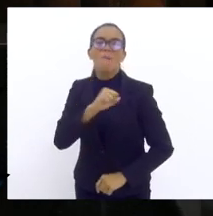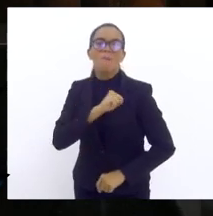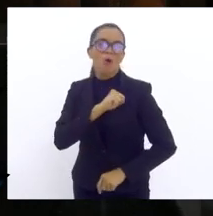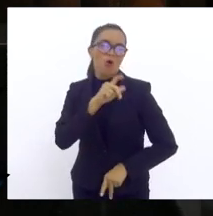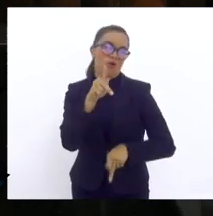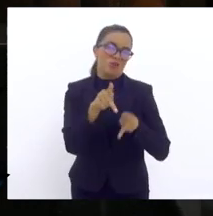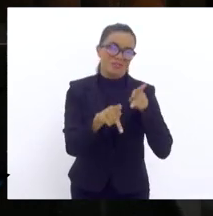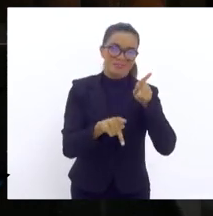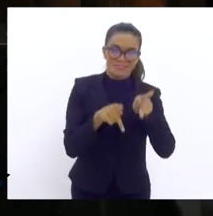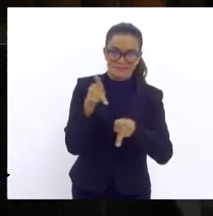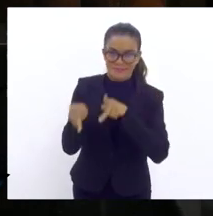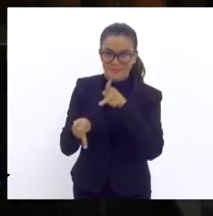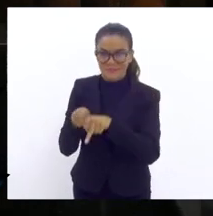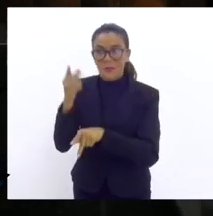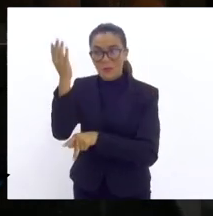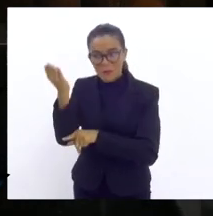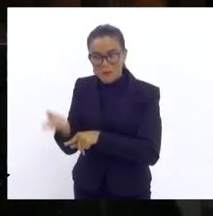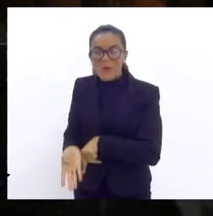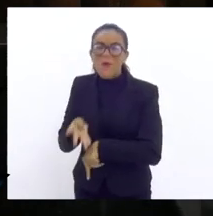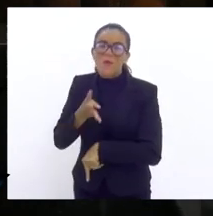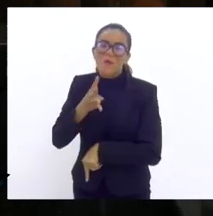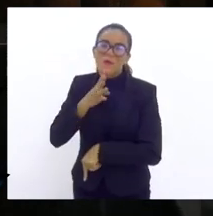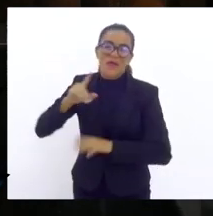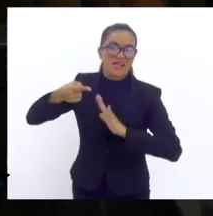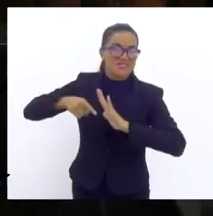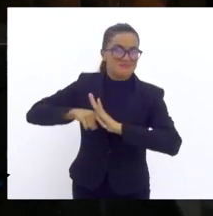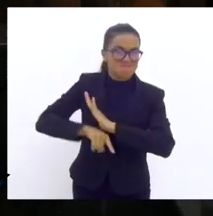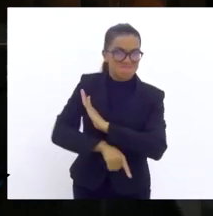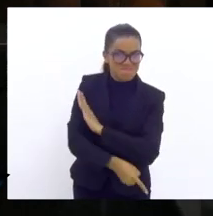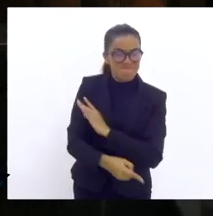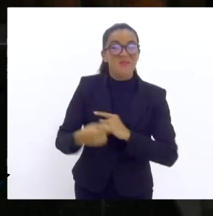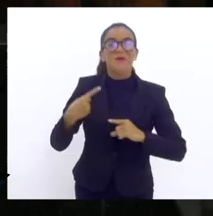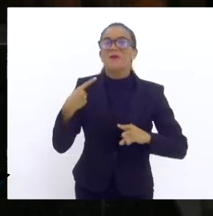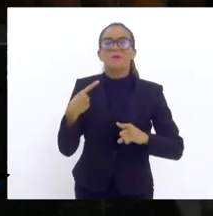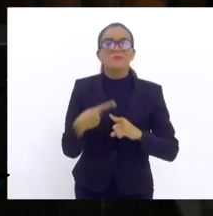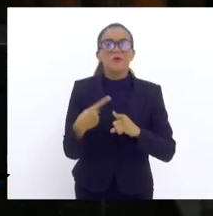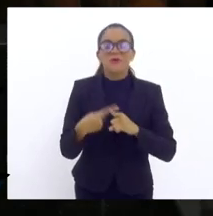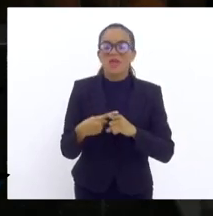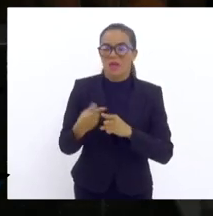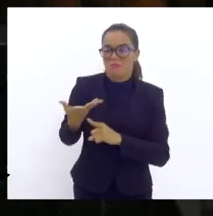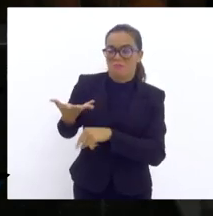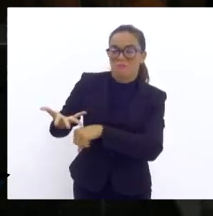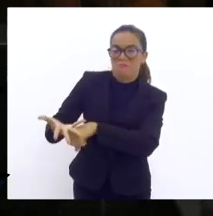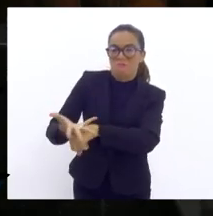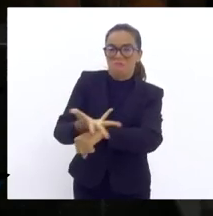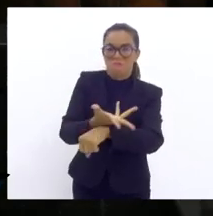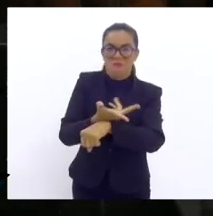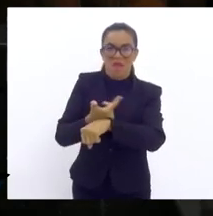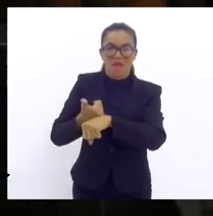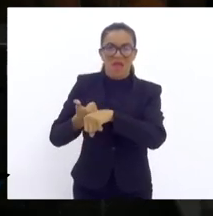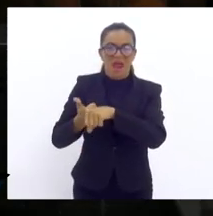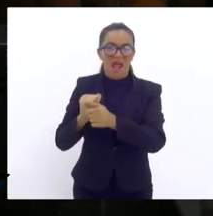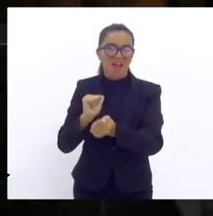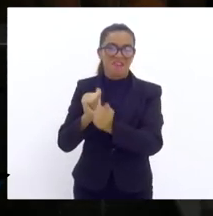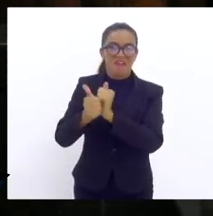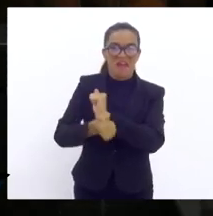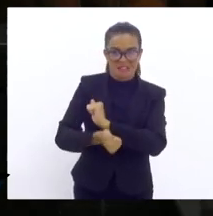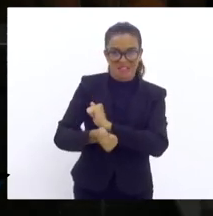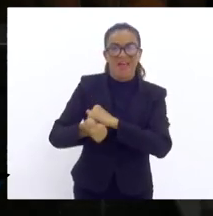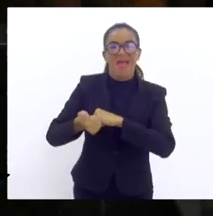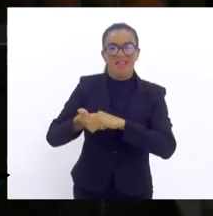conhece bem o assunto, porque também é um exímio jogador de futebol amador.